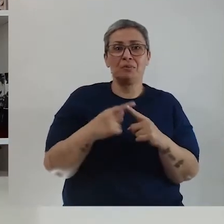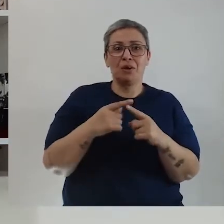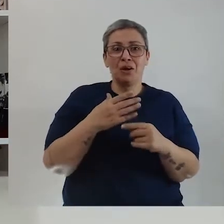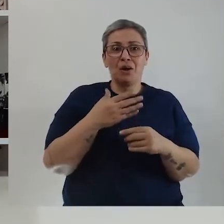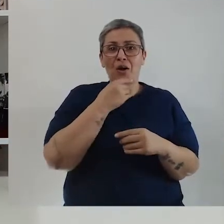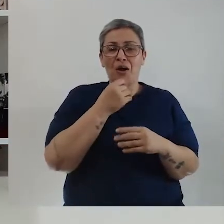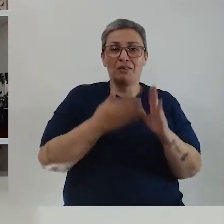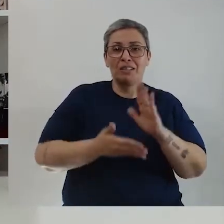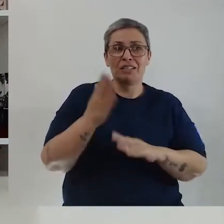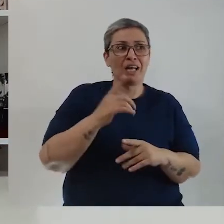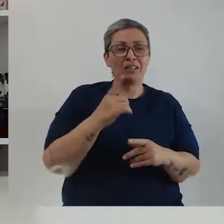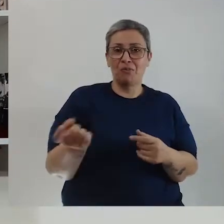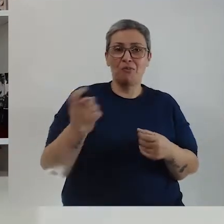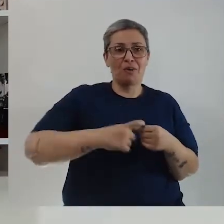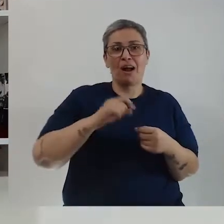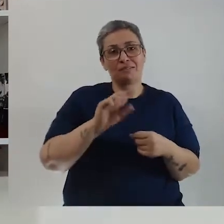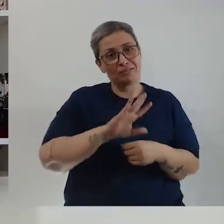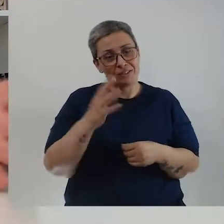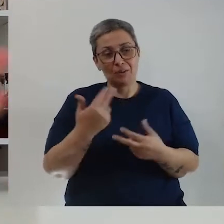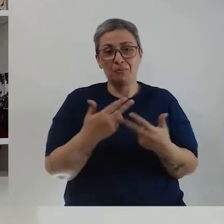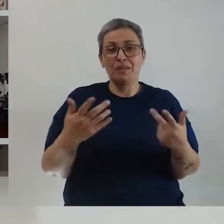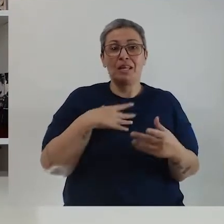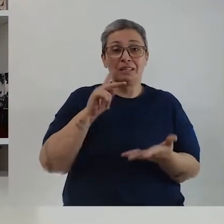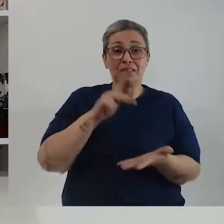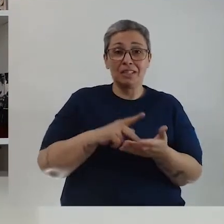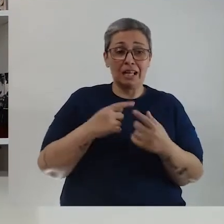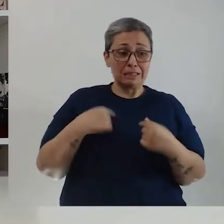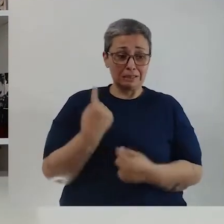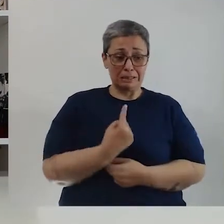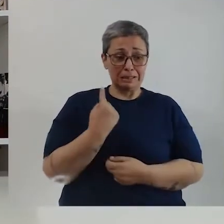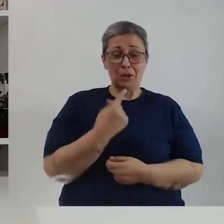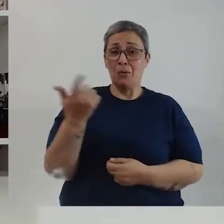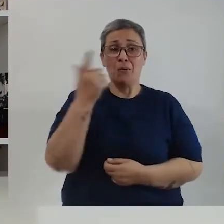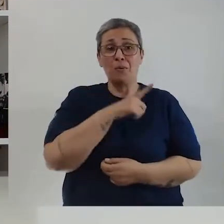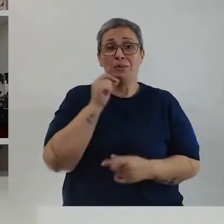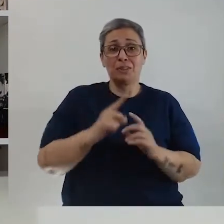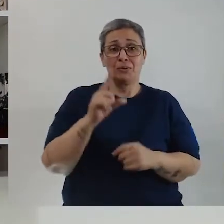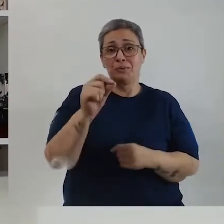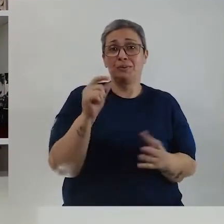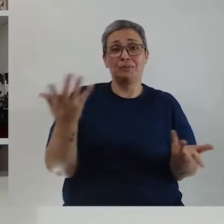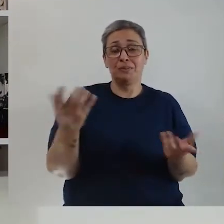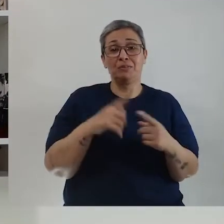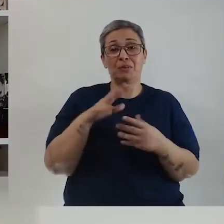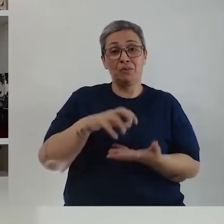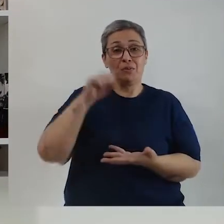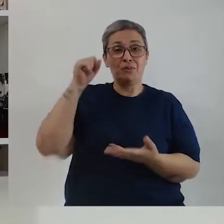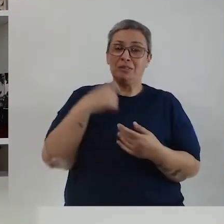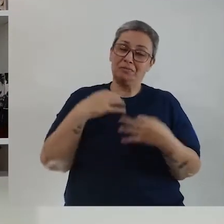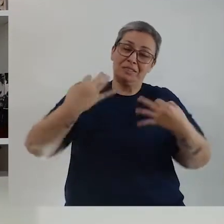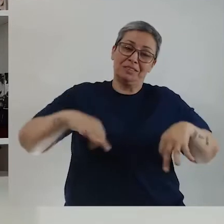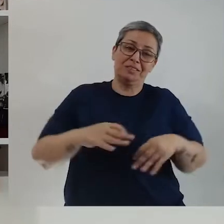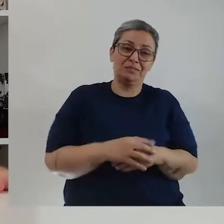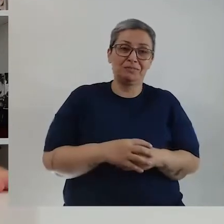o cara sai para a trilha e não volta, aconteceu alguma coisa. Mas, na verdade, eu estava ilhado, não conseguia sair do lugar. Fui